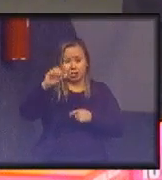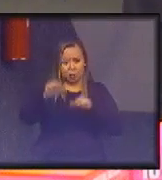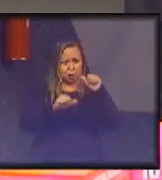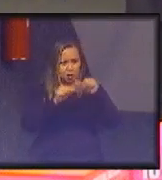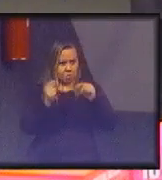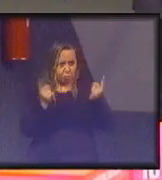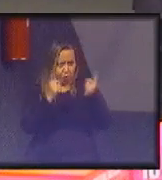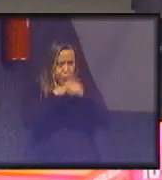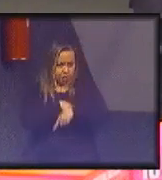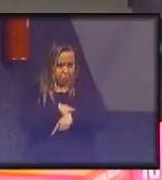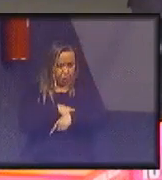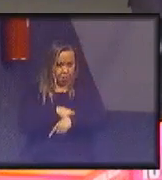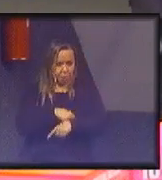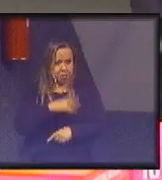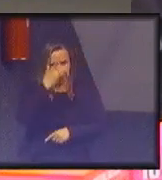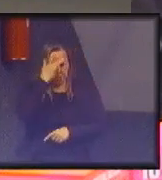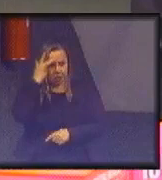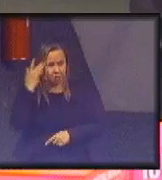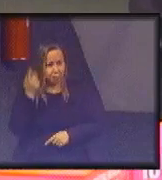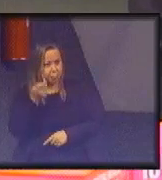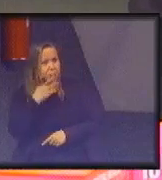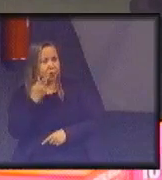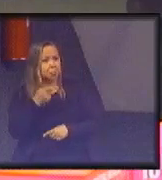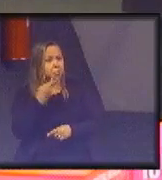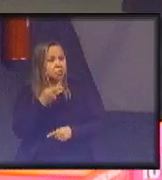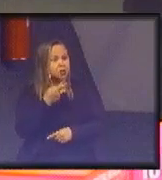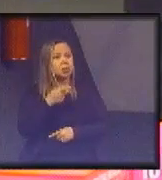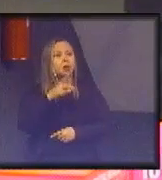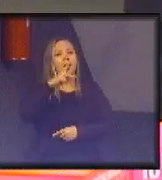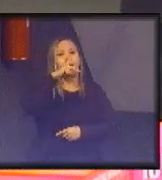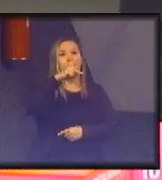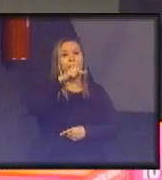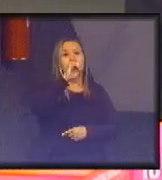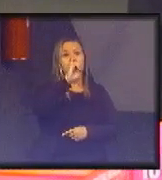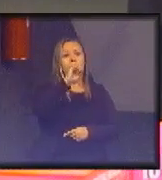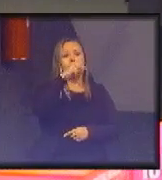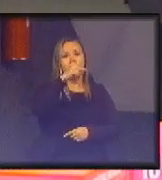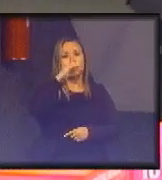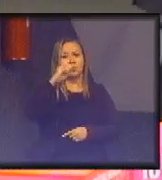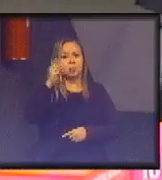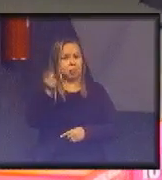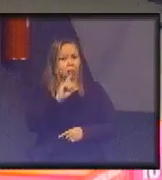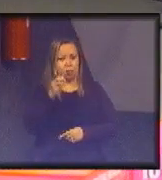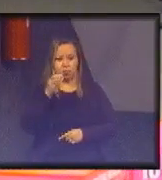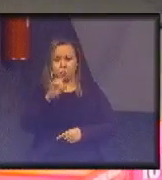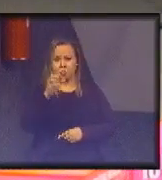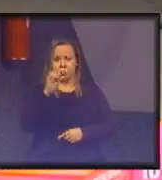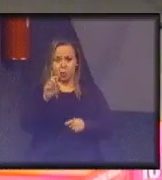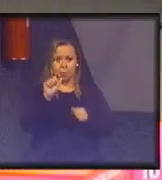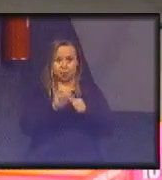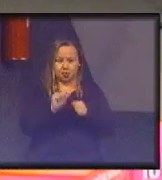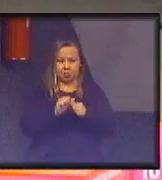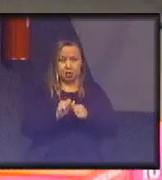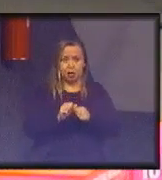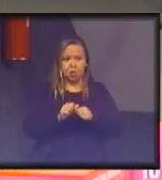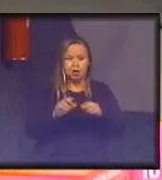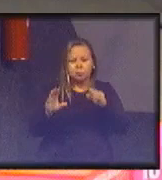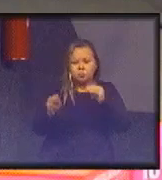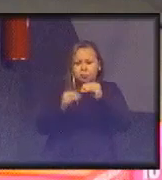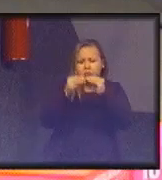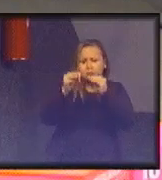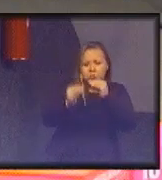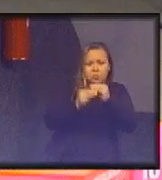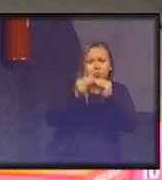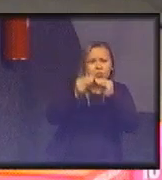do que os negacionistas dizem, o IPCC não produz ciência. O IPCC compila ciência no mundo